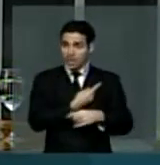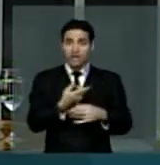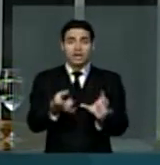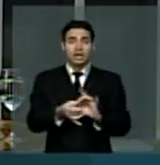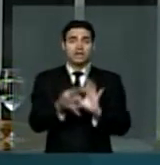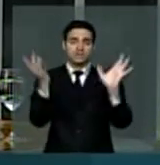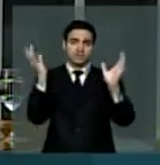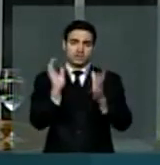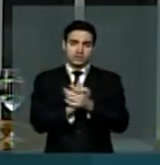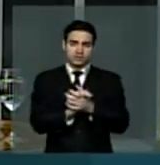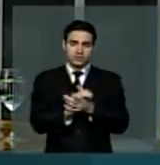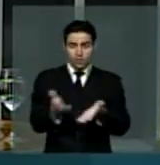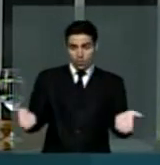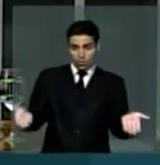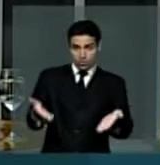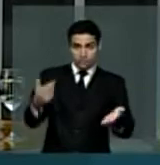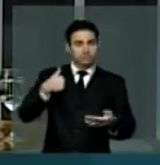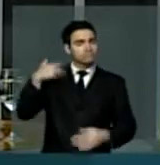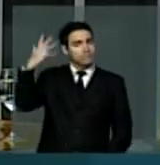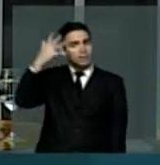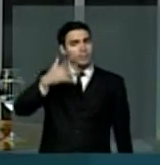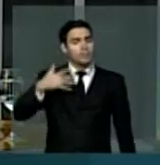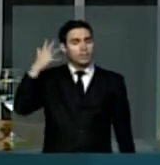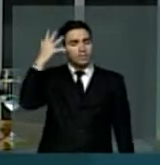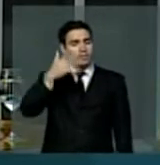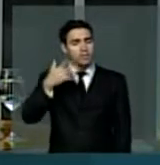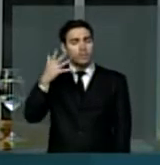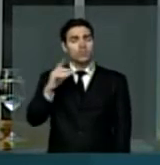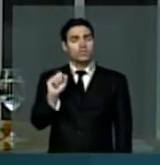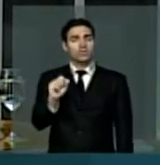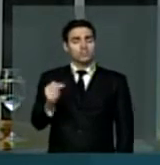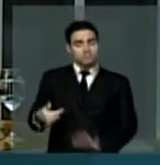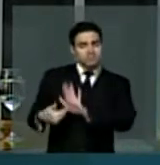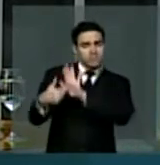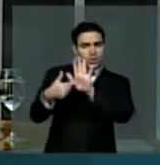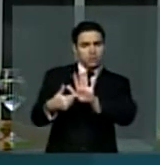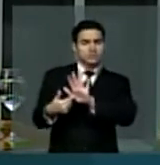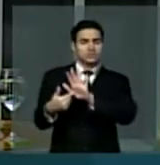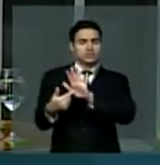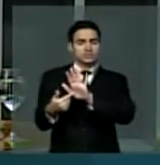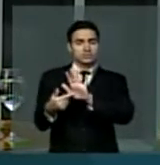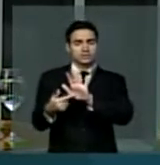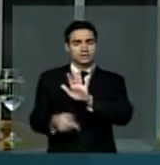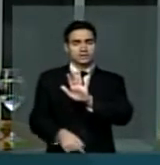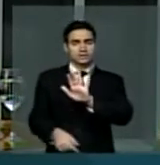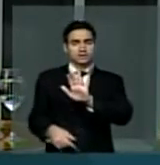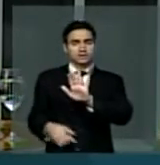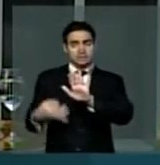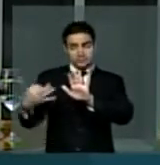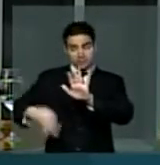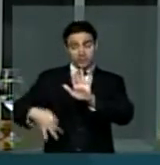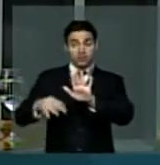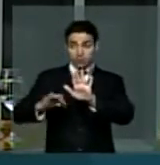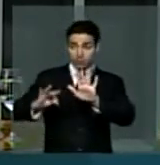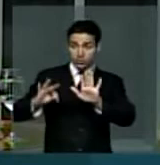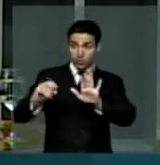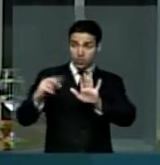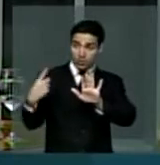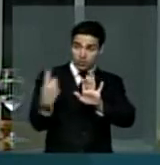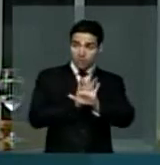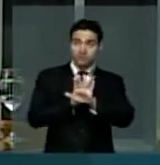Esse pronunciamento que faço, Presidente, mostrando com certeza de que nós